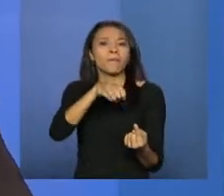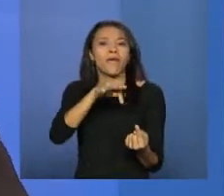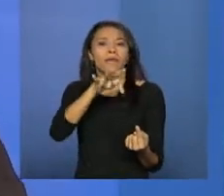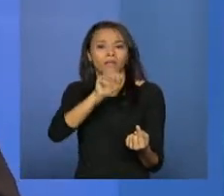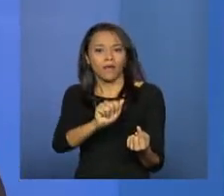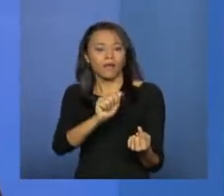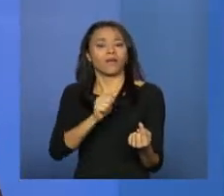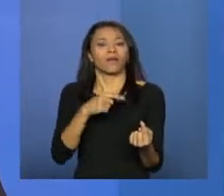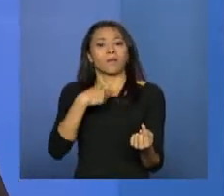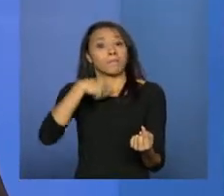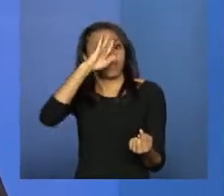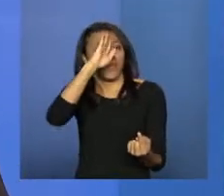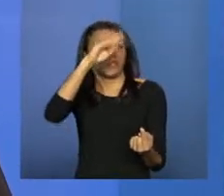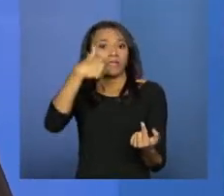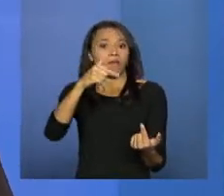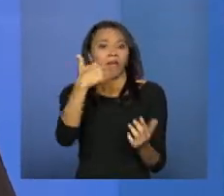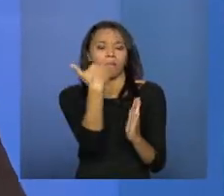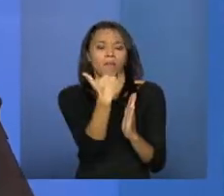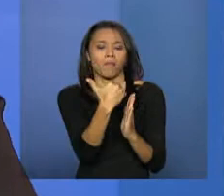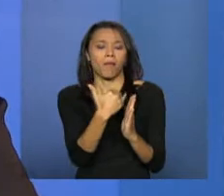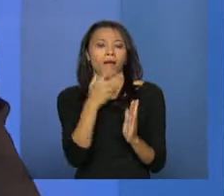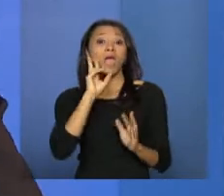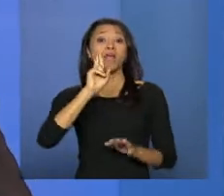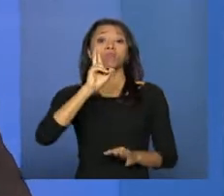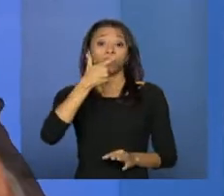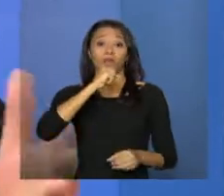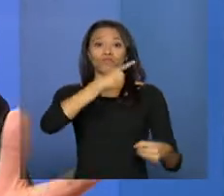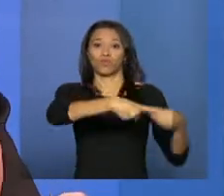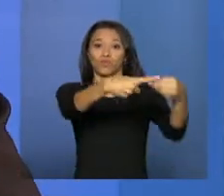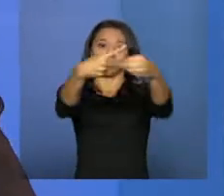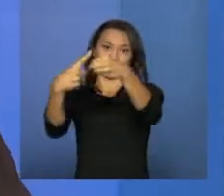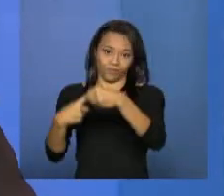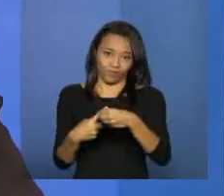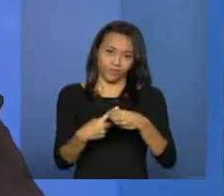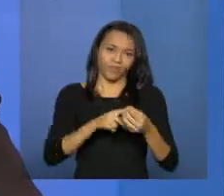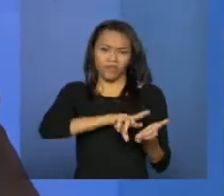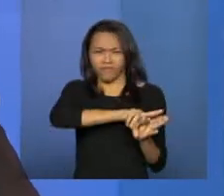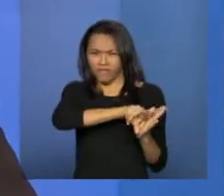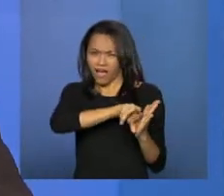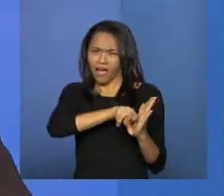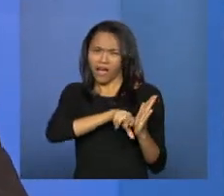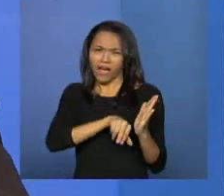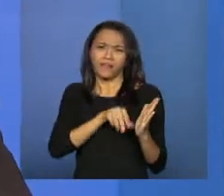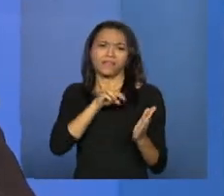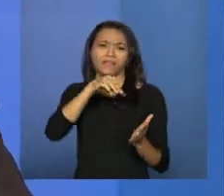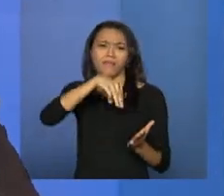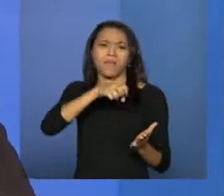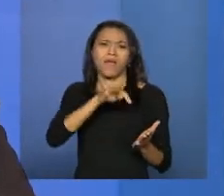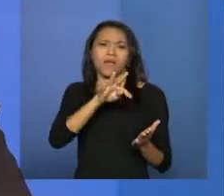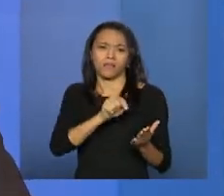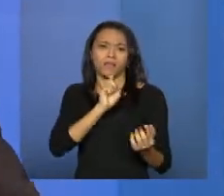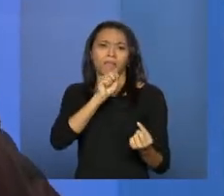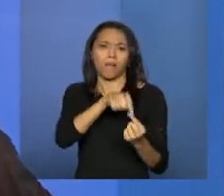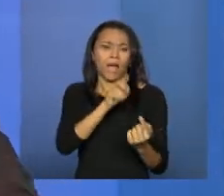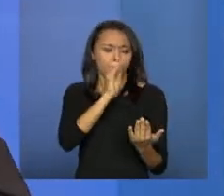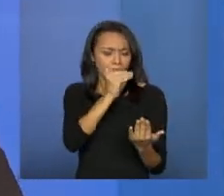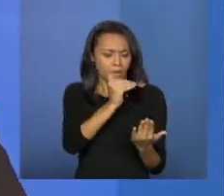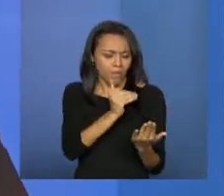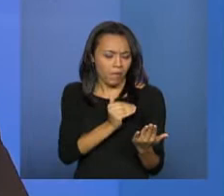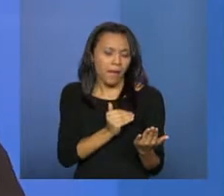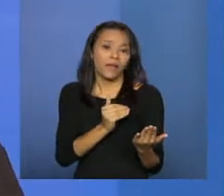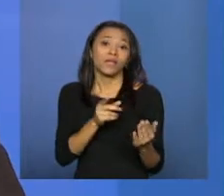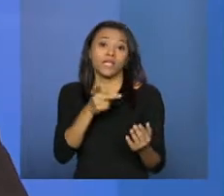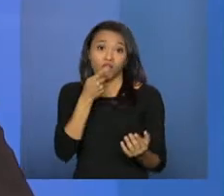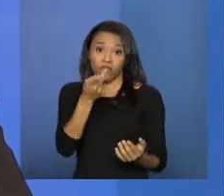para a gestão municipal. Dentre as várias metas, e chama a atenção dos conselheiros que nos